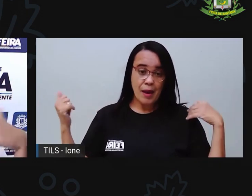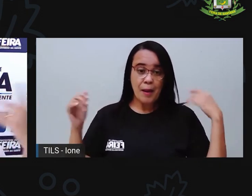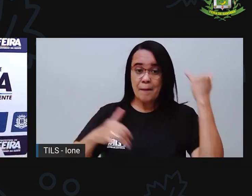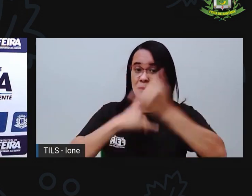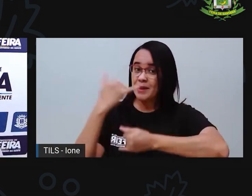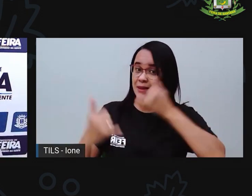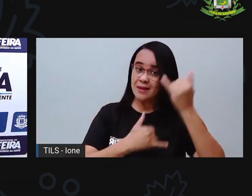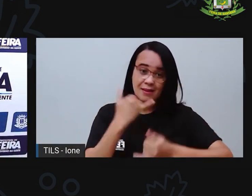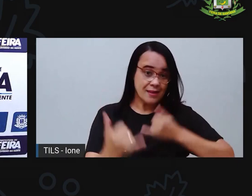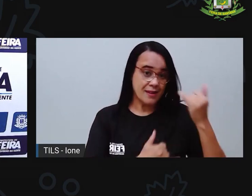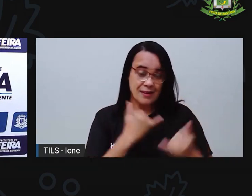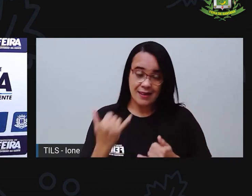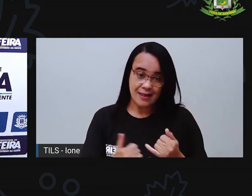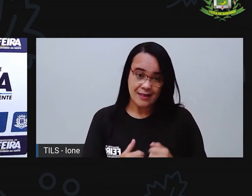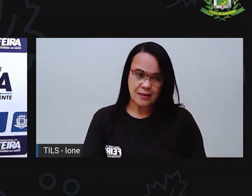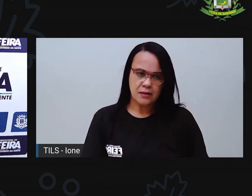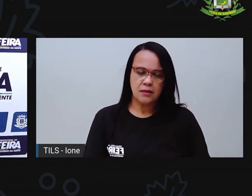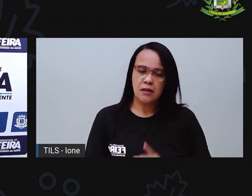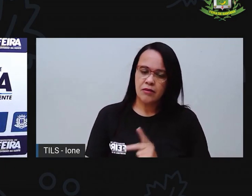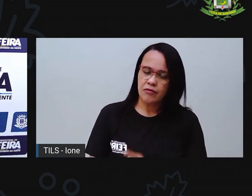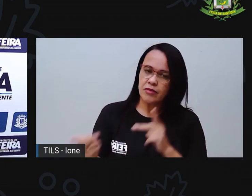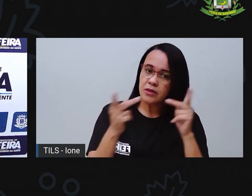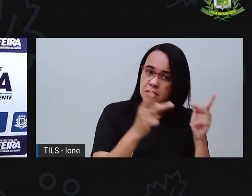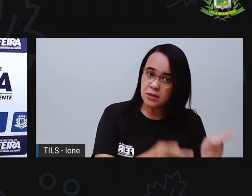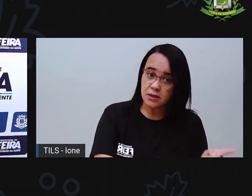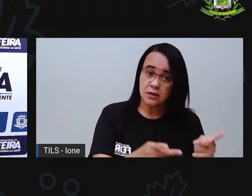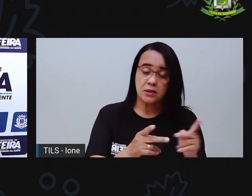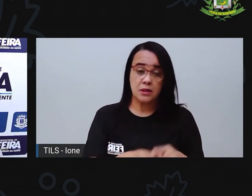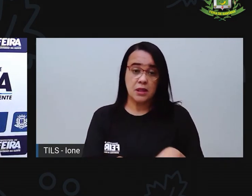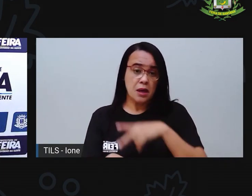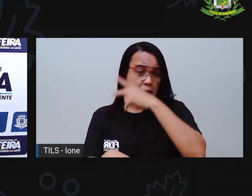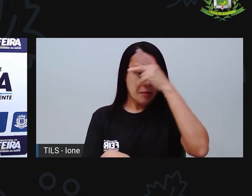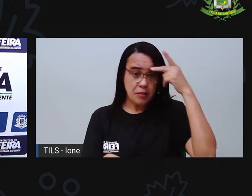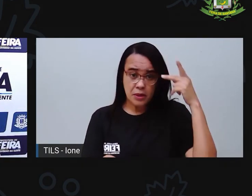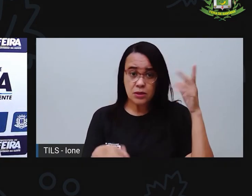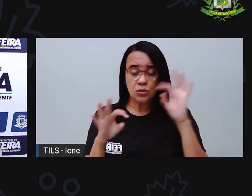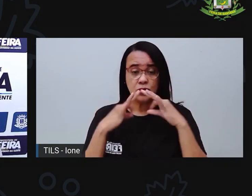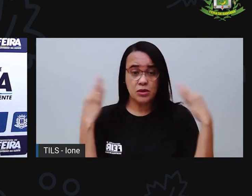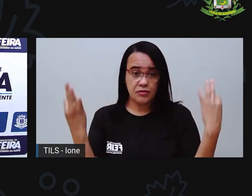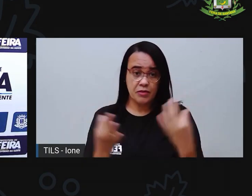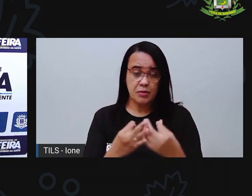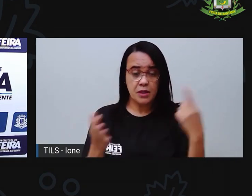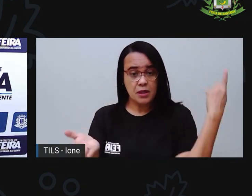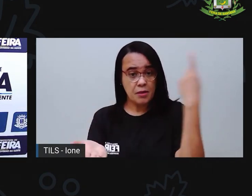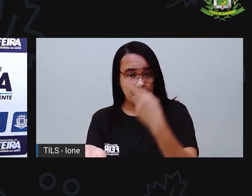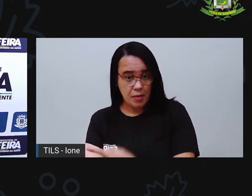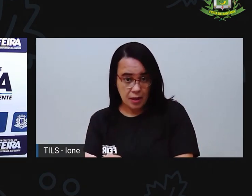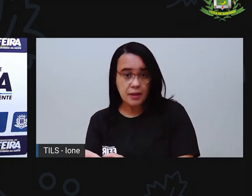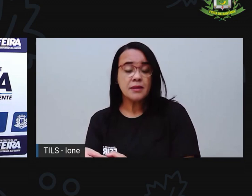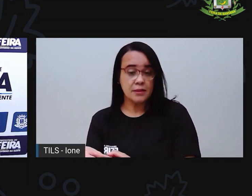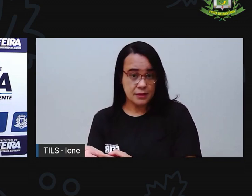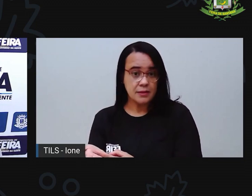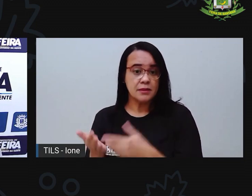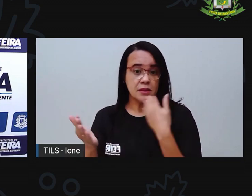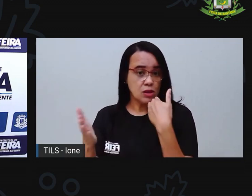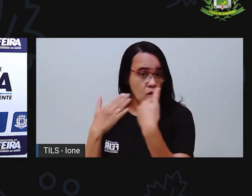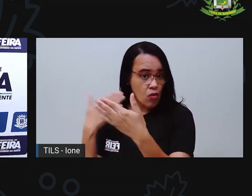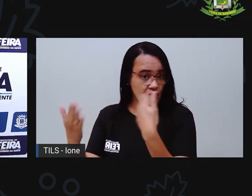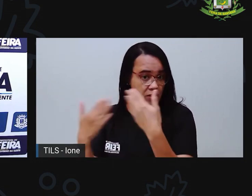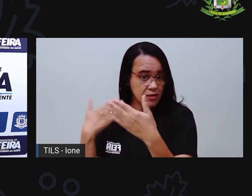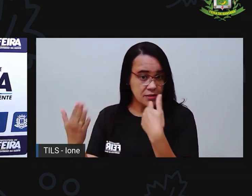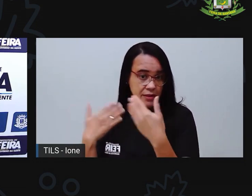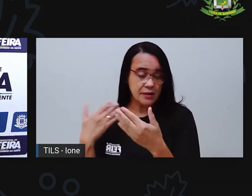ver algum familiar seu, e você pode marcar também na rotina. O dia de você conversar com essa pessoa, né? Então, vai ficar bem